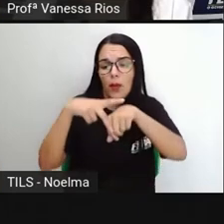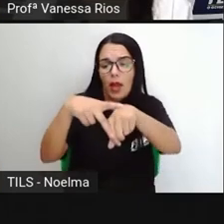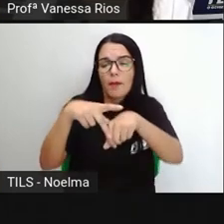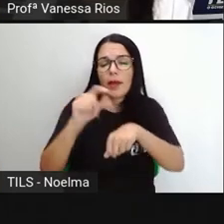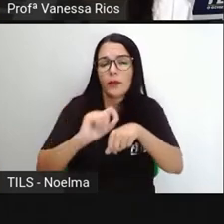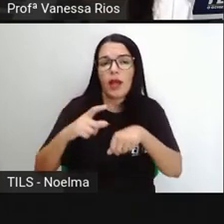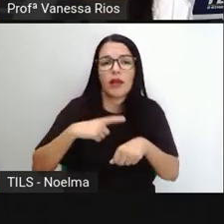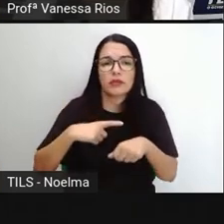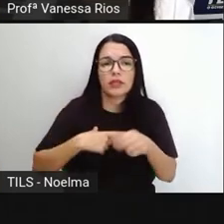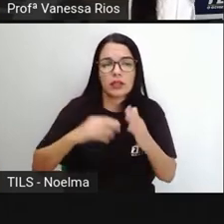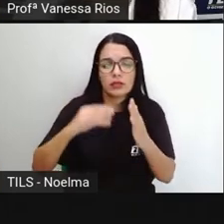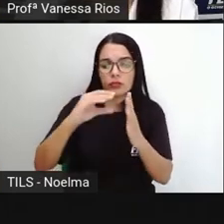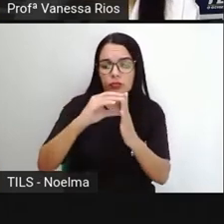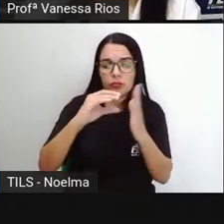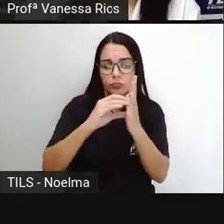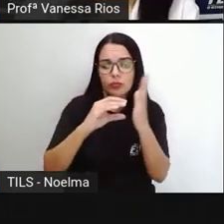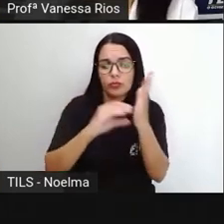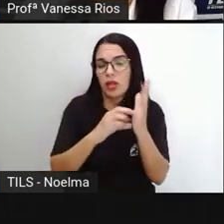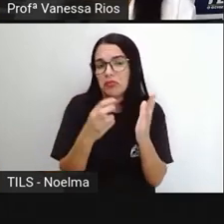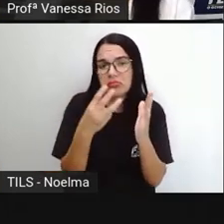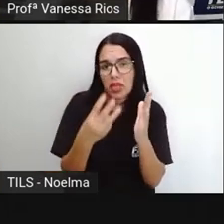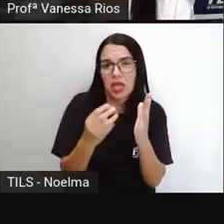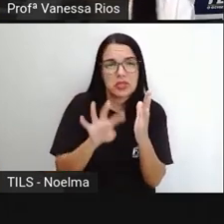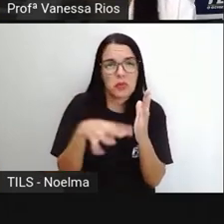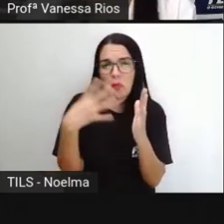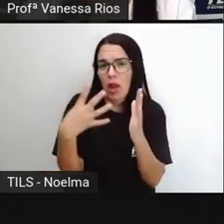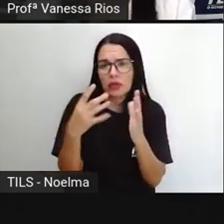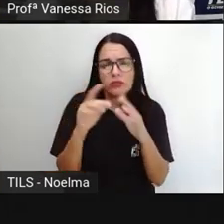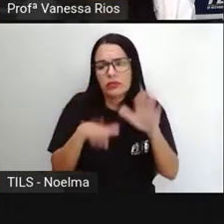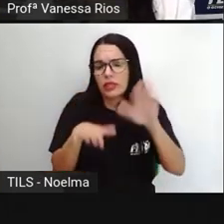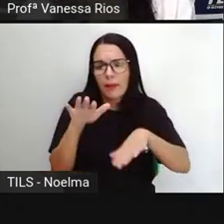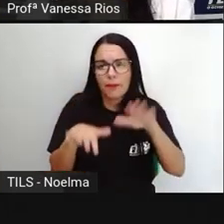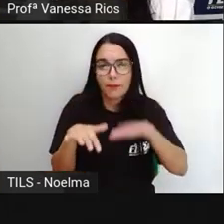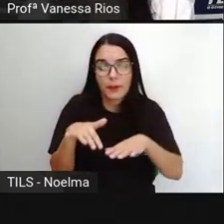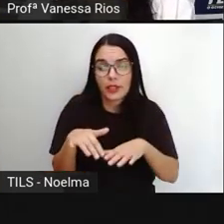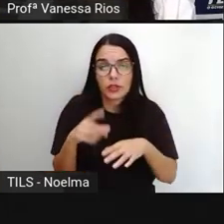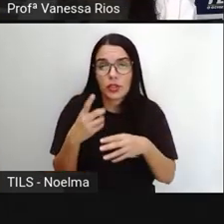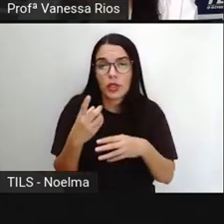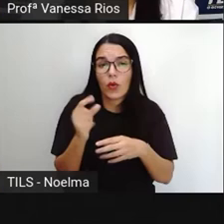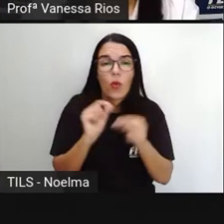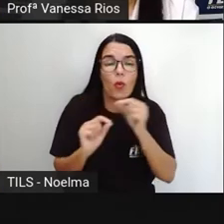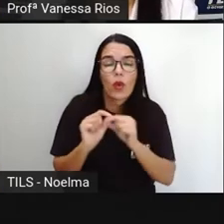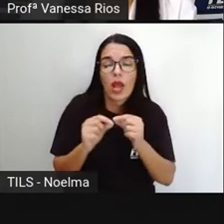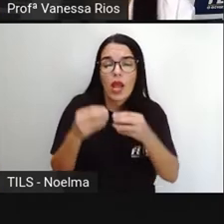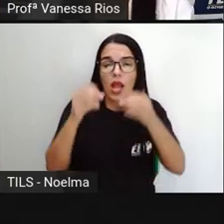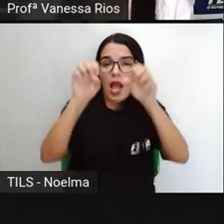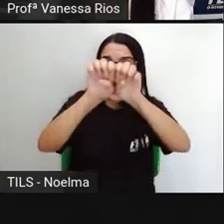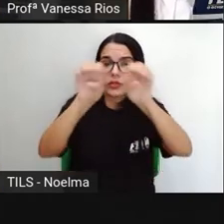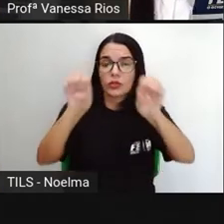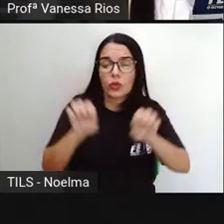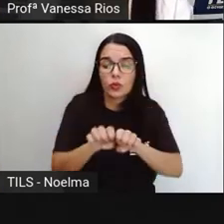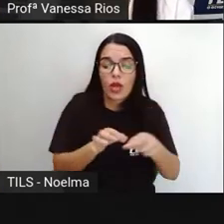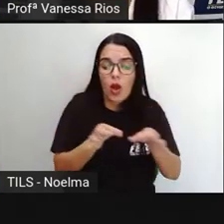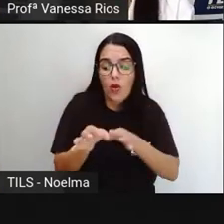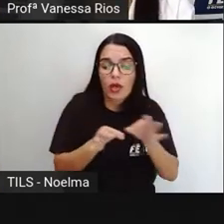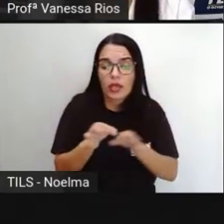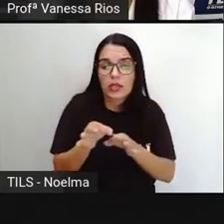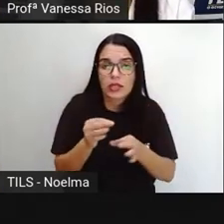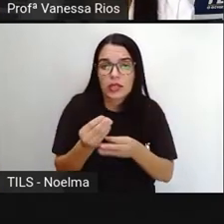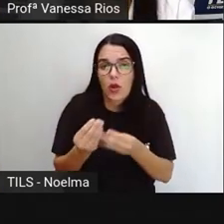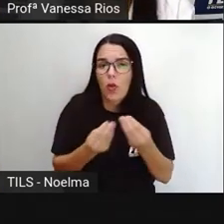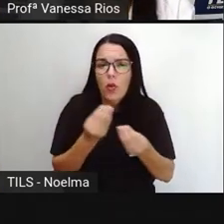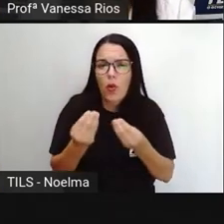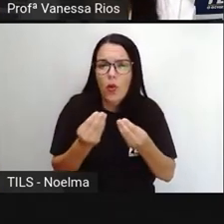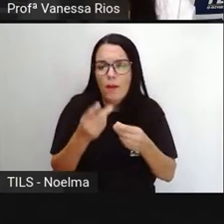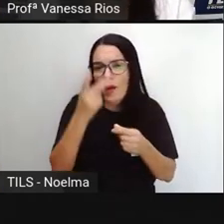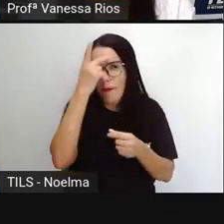quatro estrofes, três estrofes. Isso vai depender muito da estrutura, da organização, da forma como o